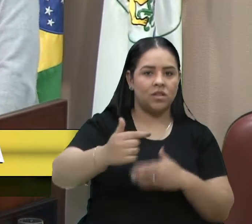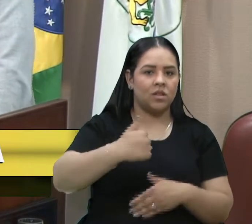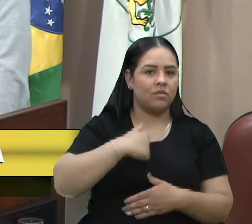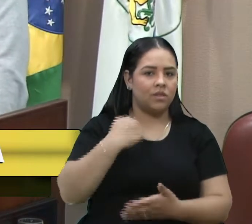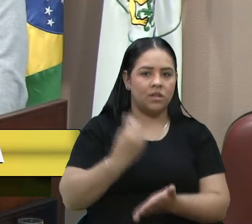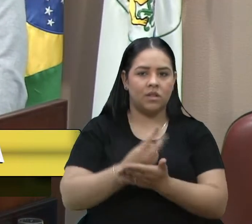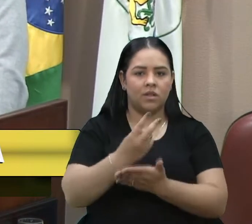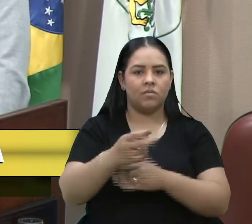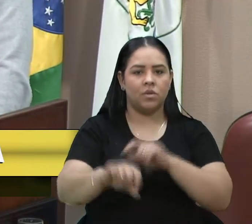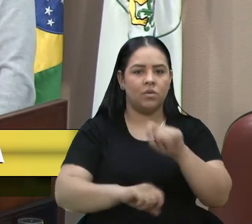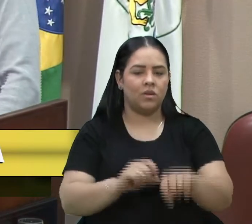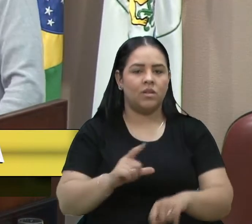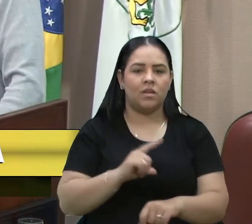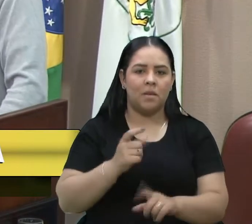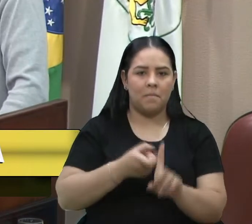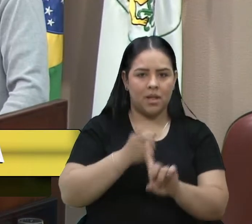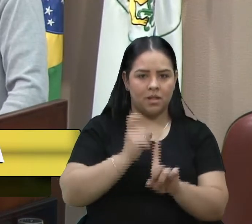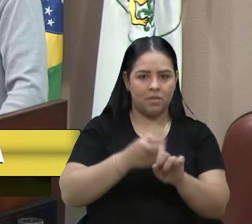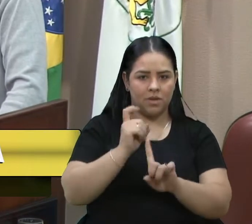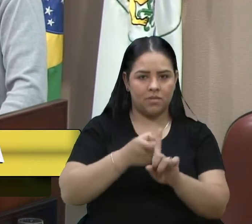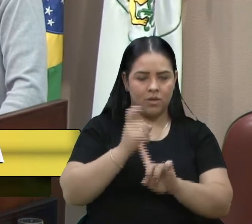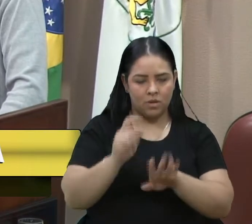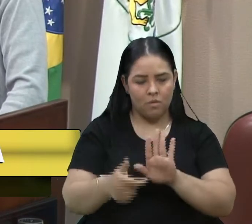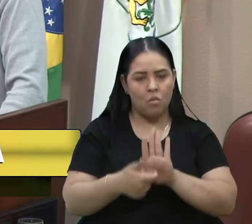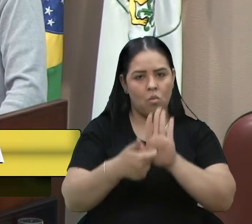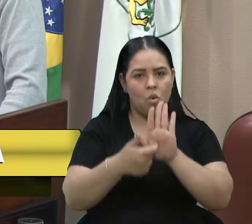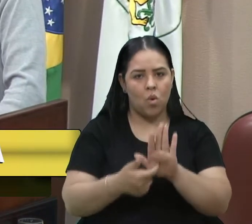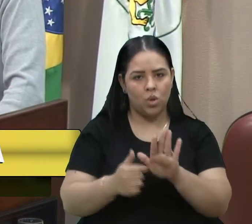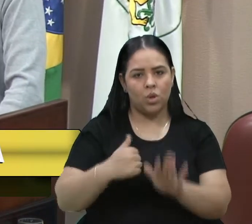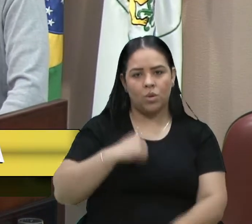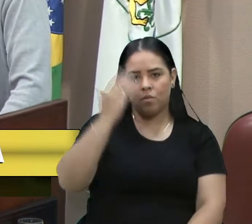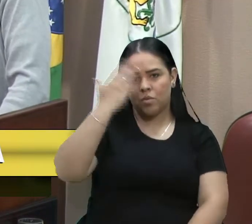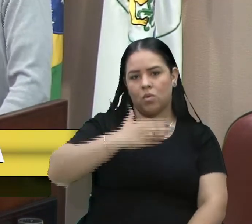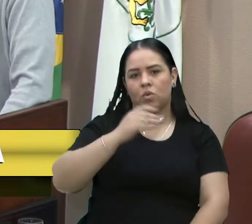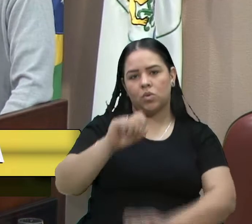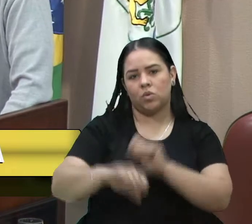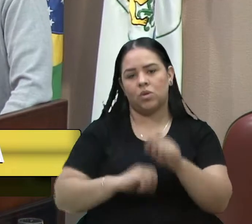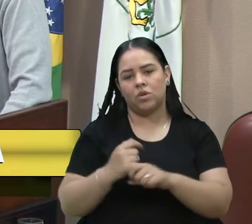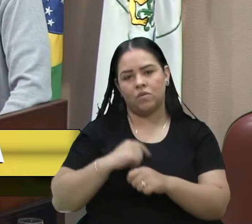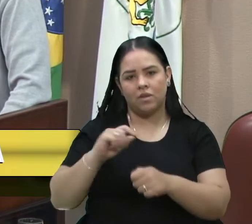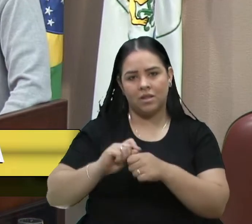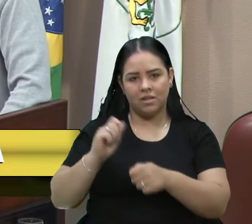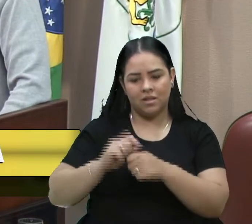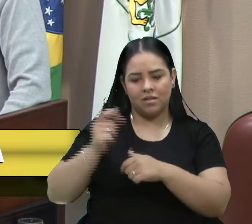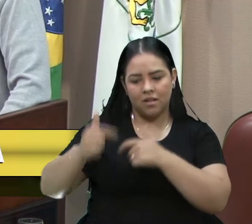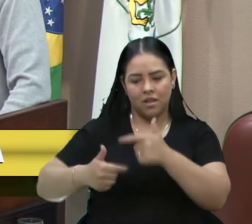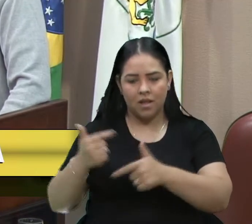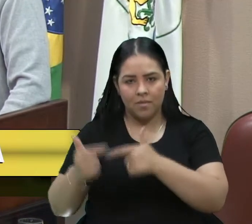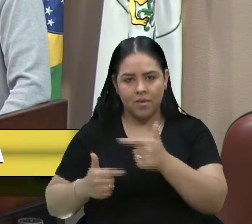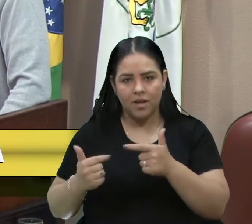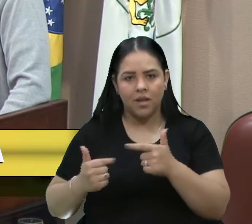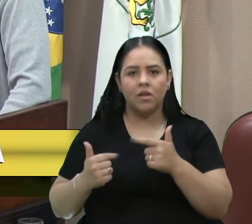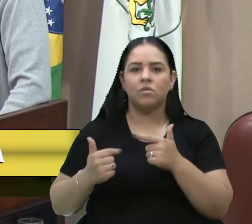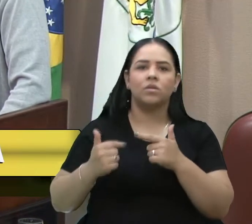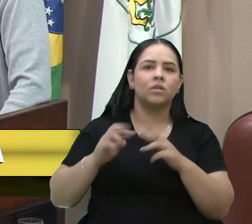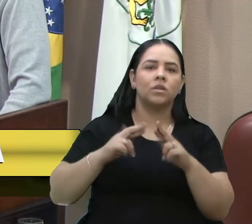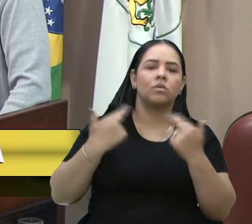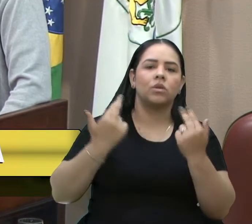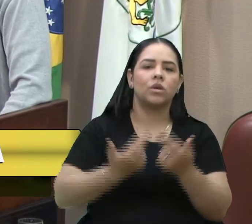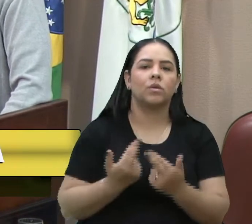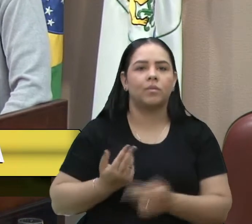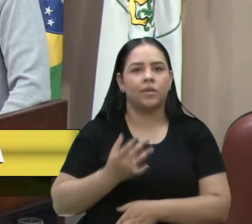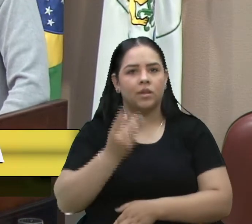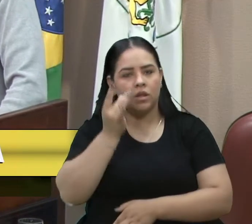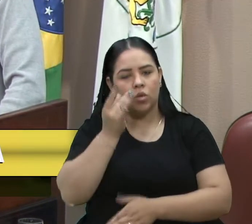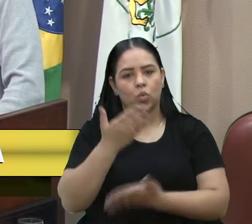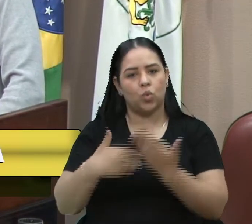prestação de contas mensal. Todo mês eu faço contas do que eu produzi, a produtividade, a frequência em sessões presenciais, enfim, a economia.